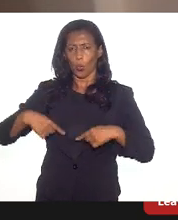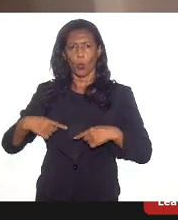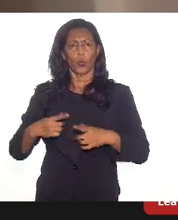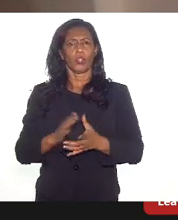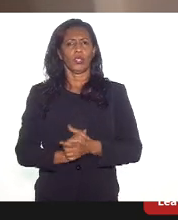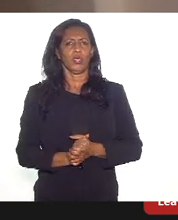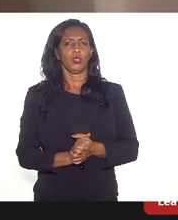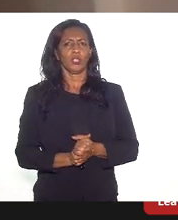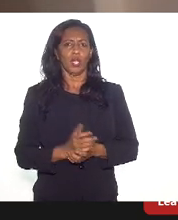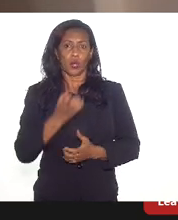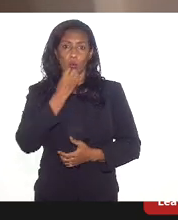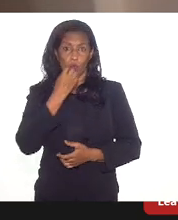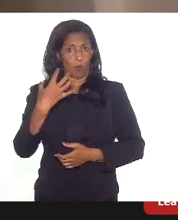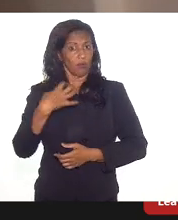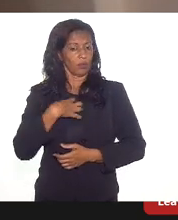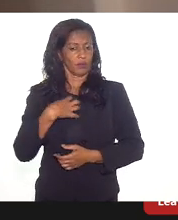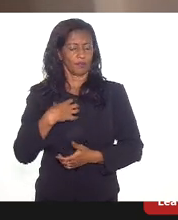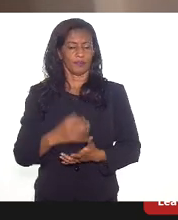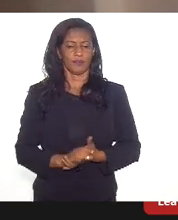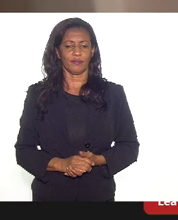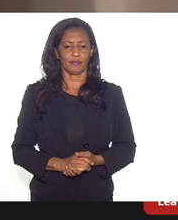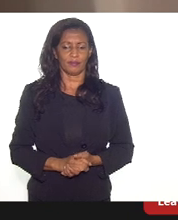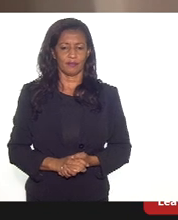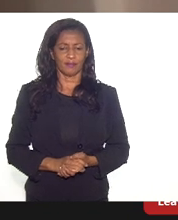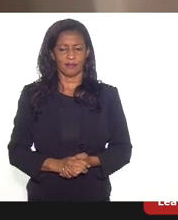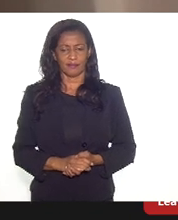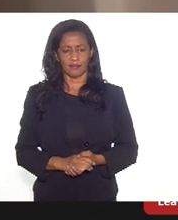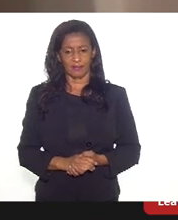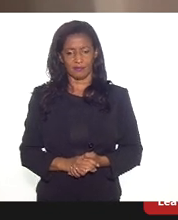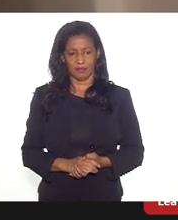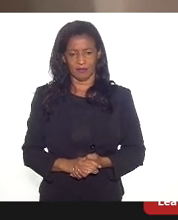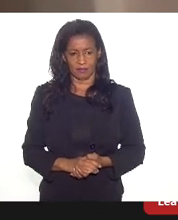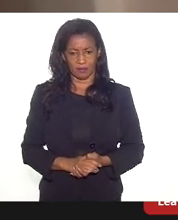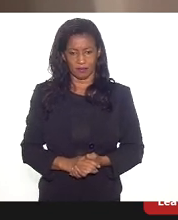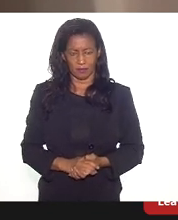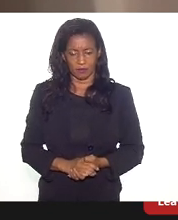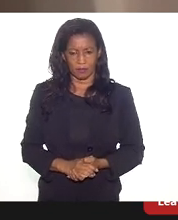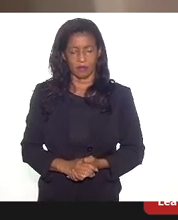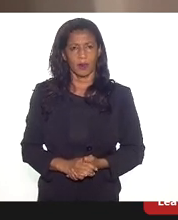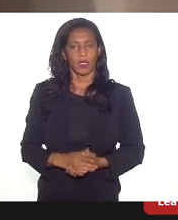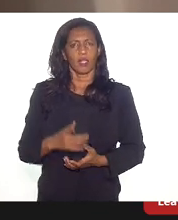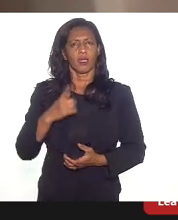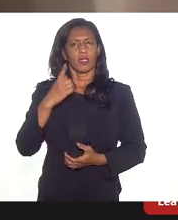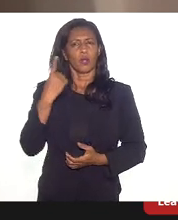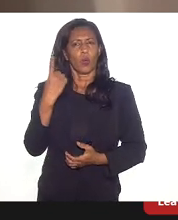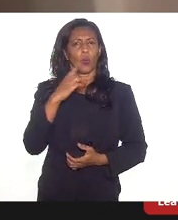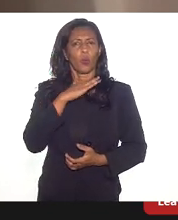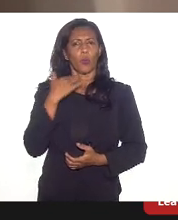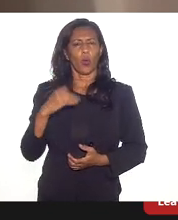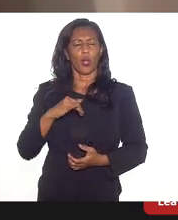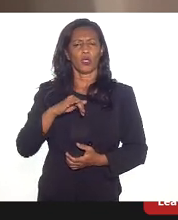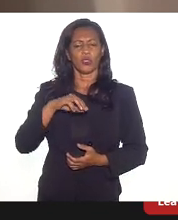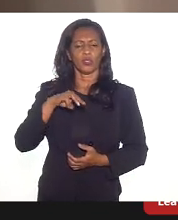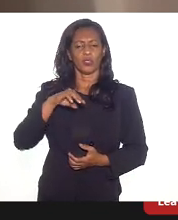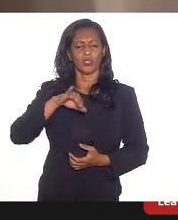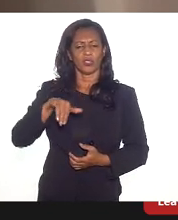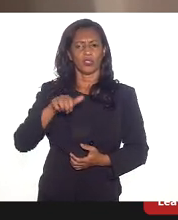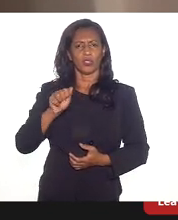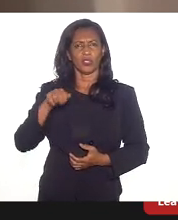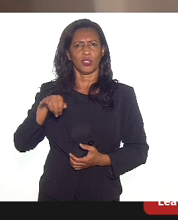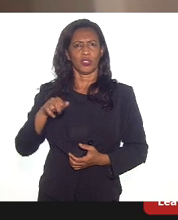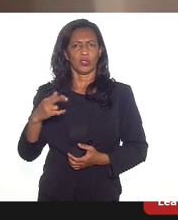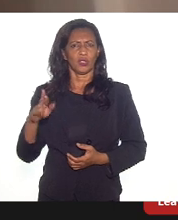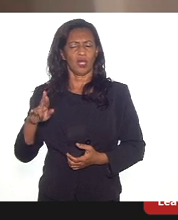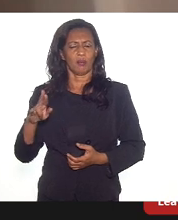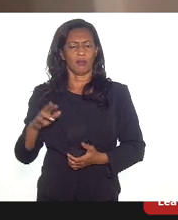política no bom sentido. Fazer um registro muito rápido, saiu a notícia do falecimento do Jaime Lerner, que foi um urbanista